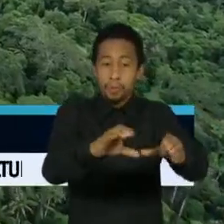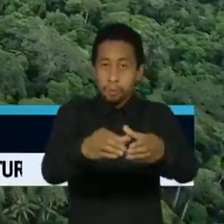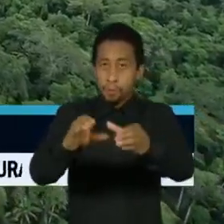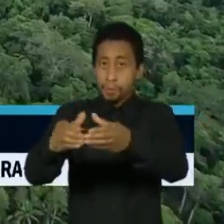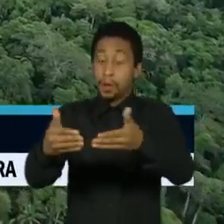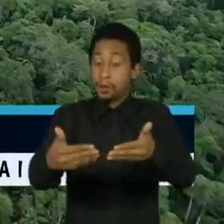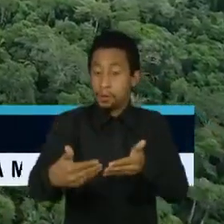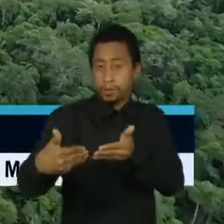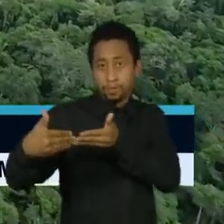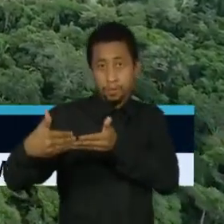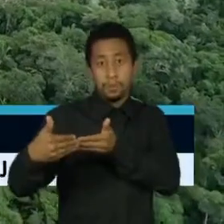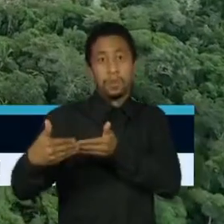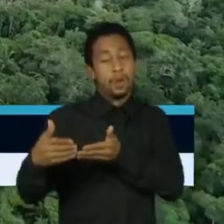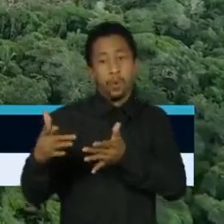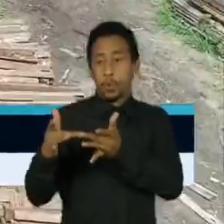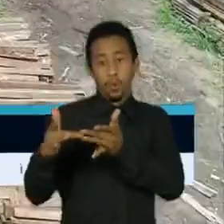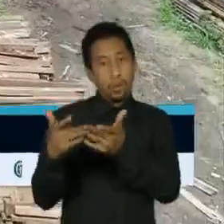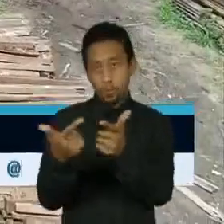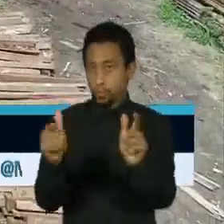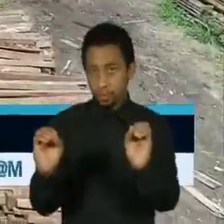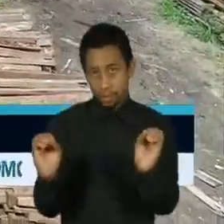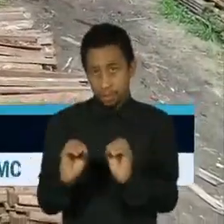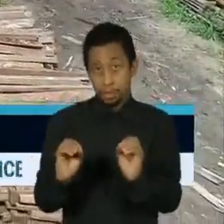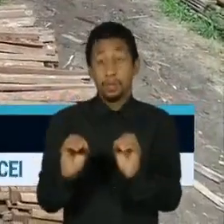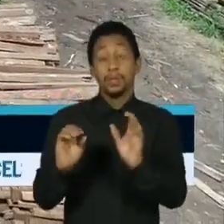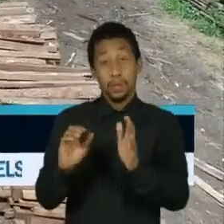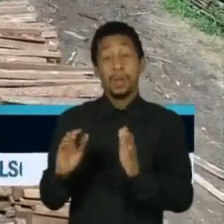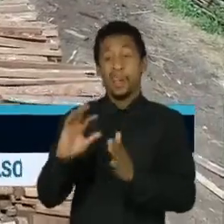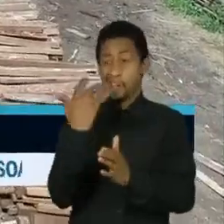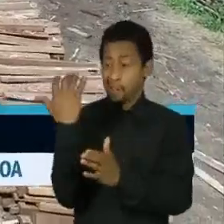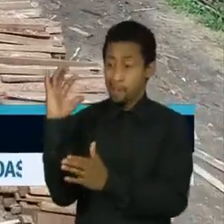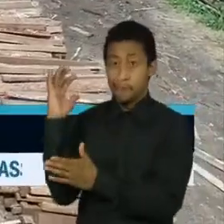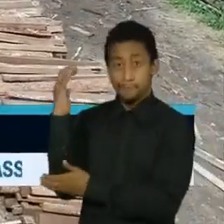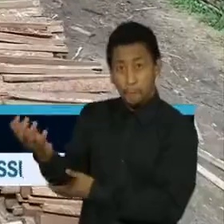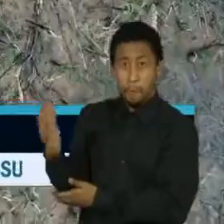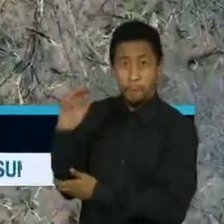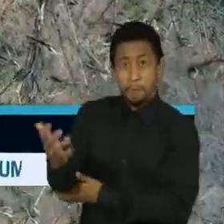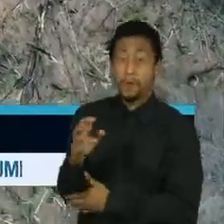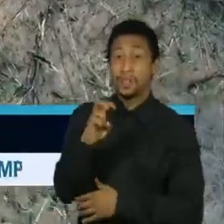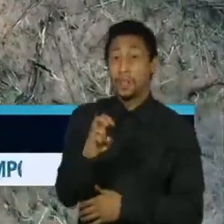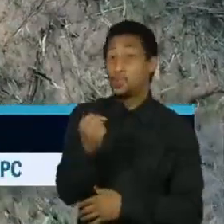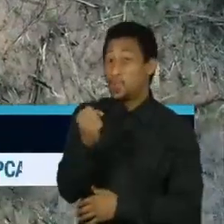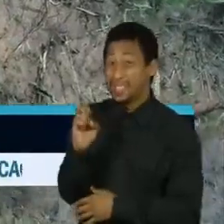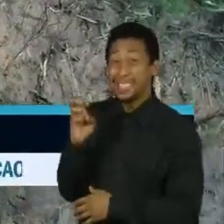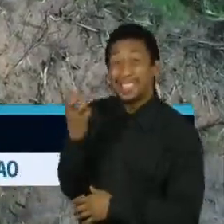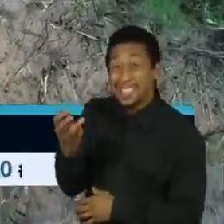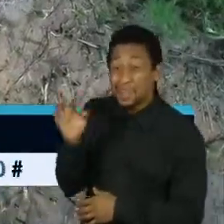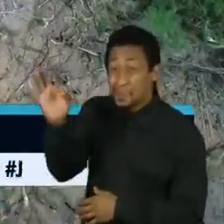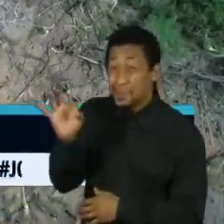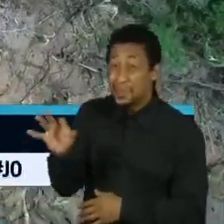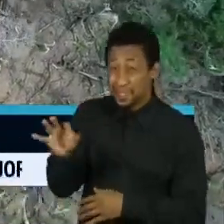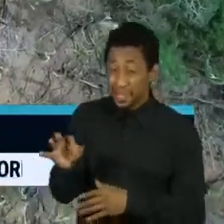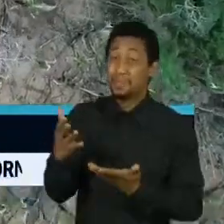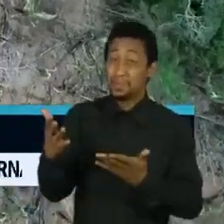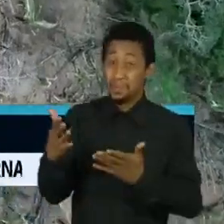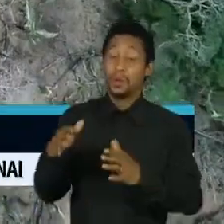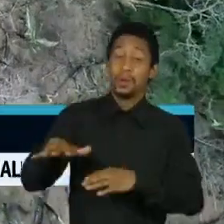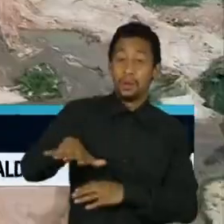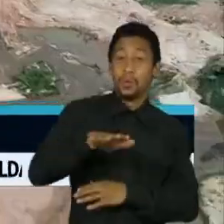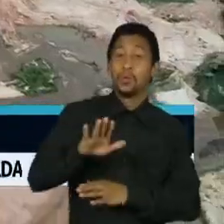setembro, o desmatamento dentro da reserva teve alta de 583%, de acordo com dados do Instituto